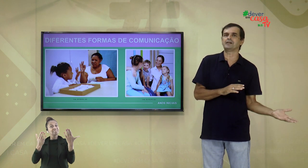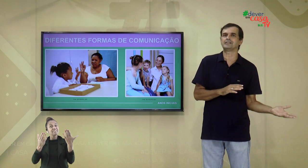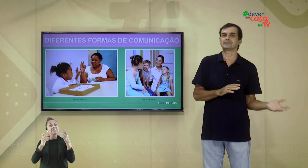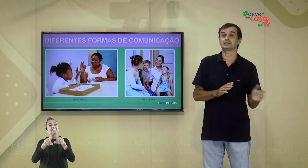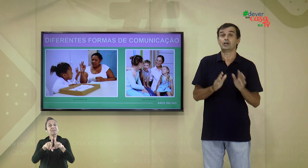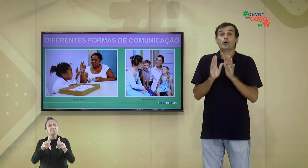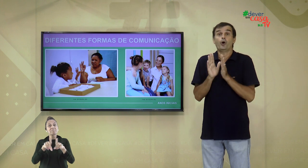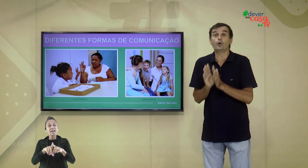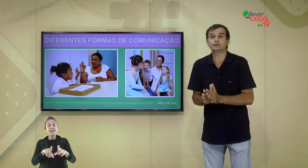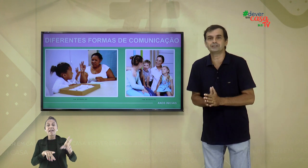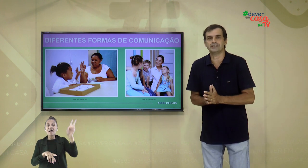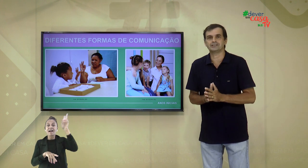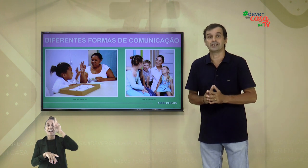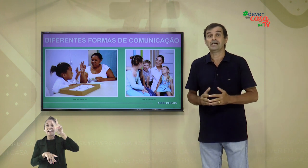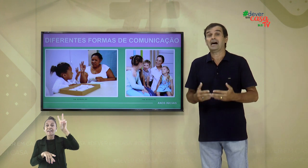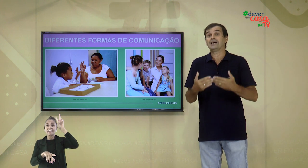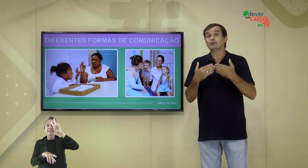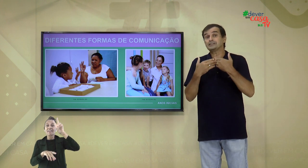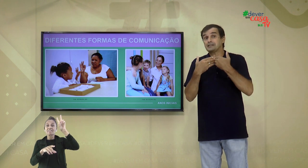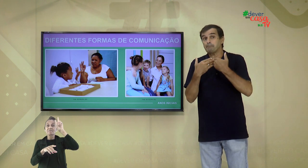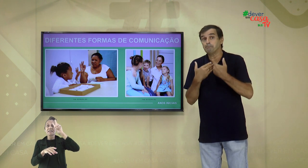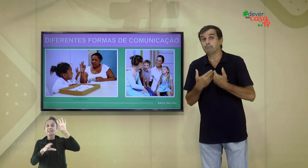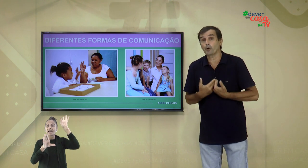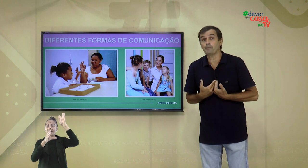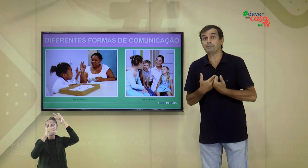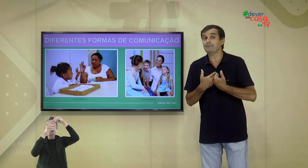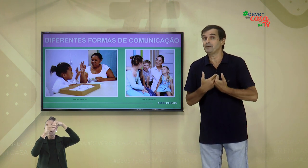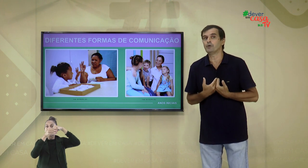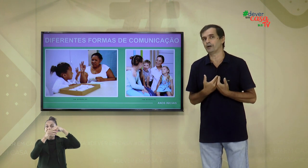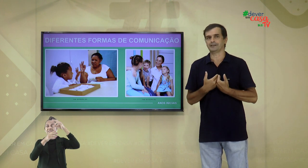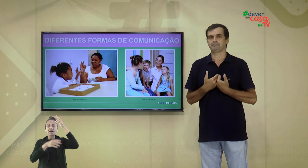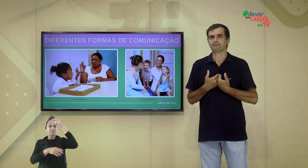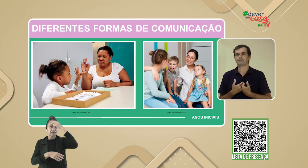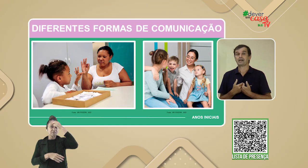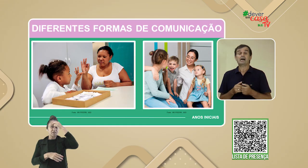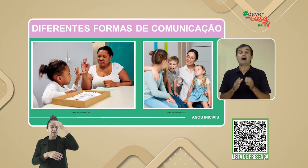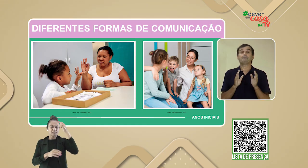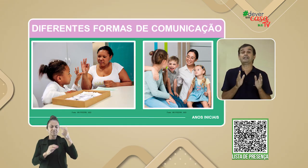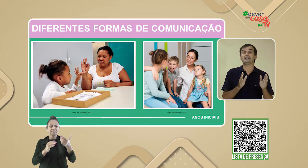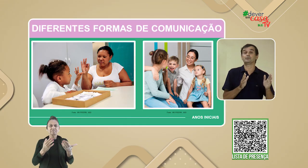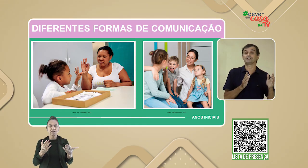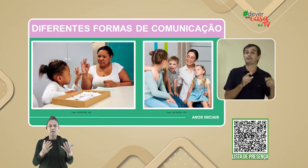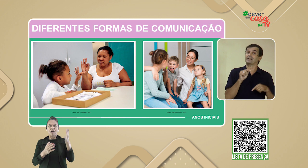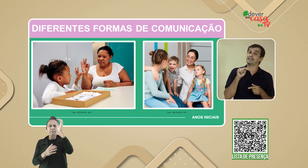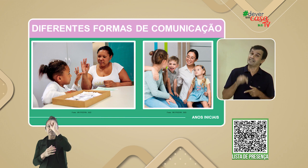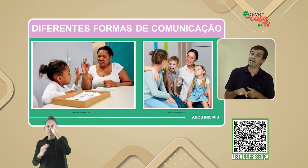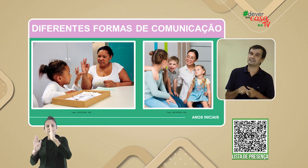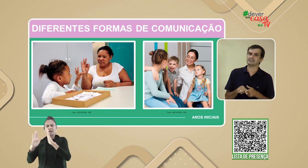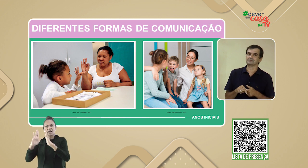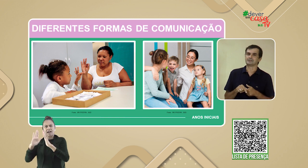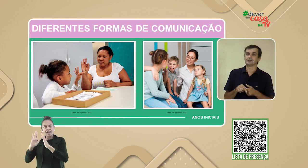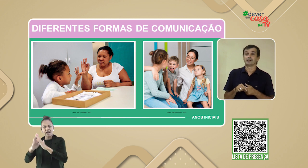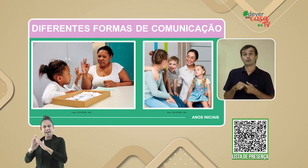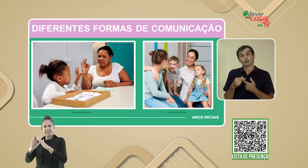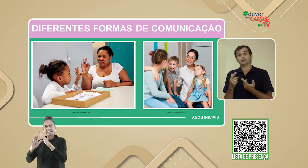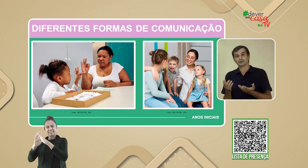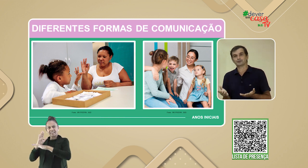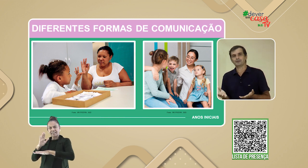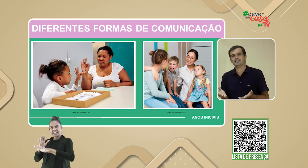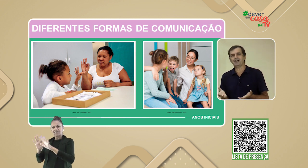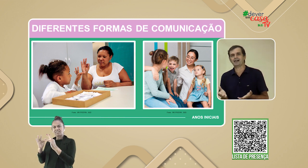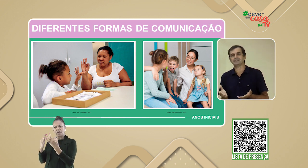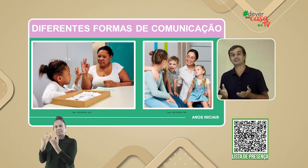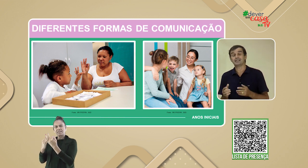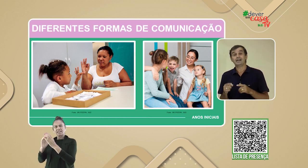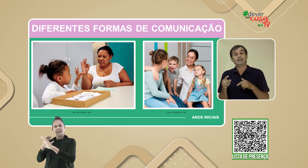nossas lembranças, ou seja, a nossa própria memória. aprendemos a falar em casa, com os